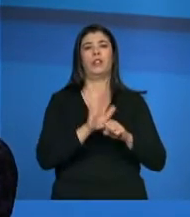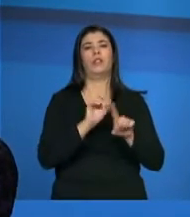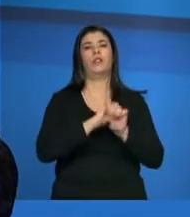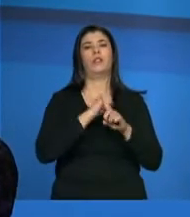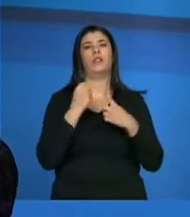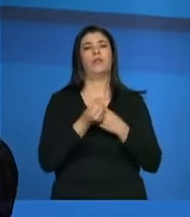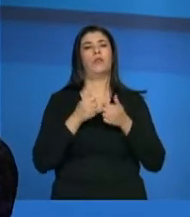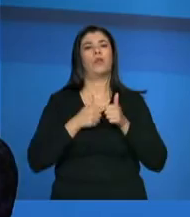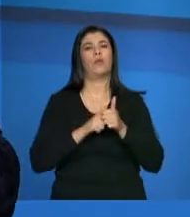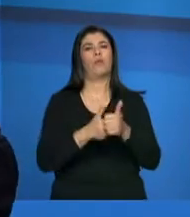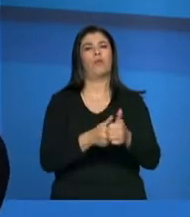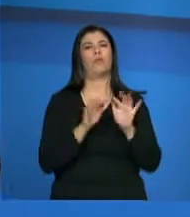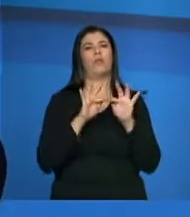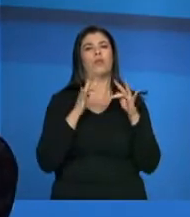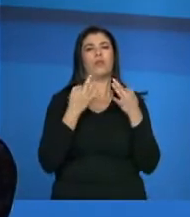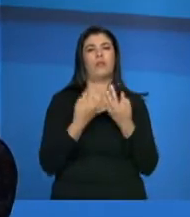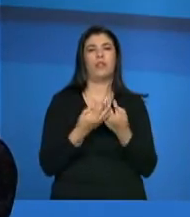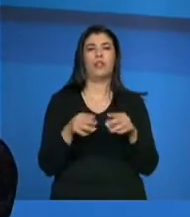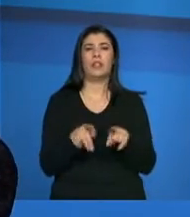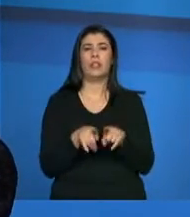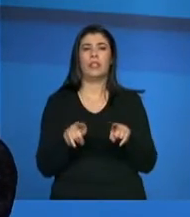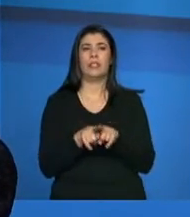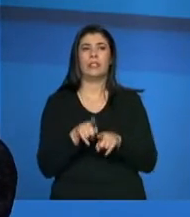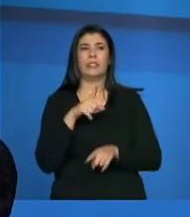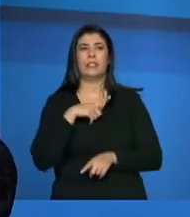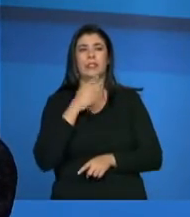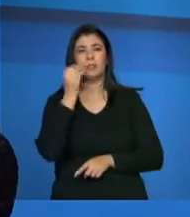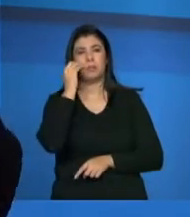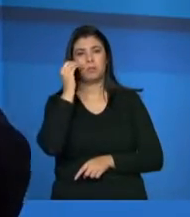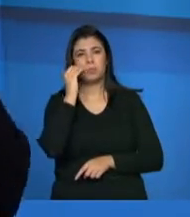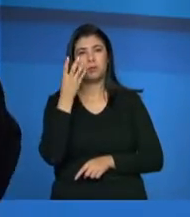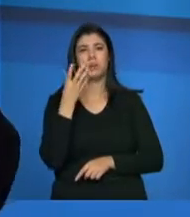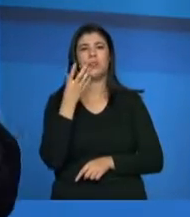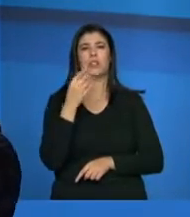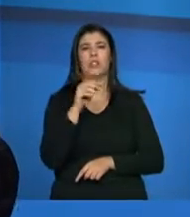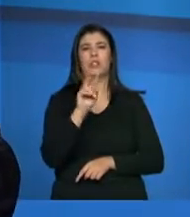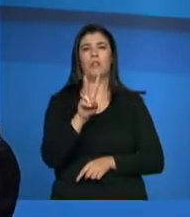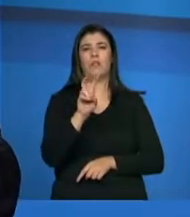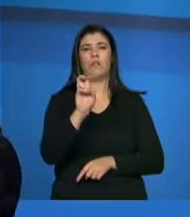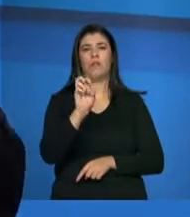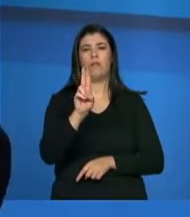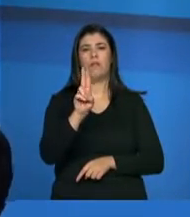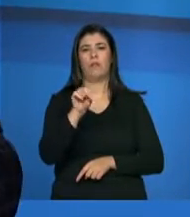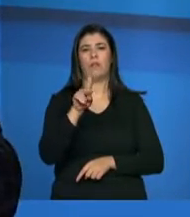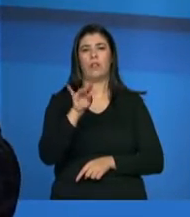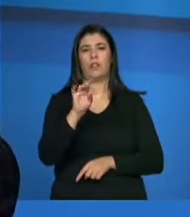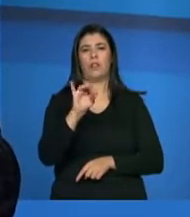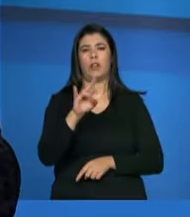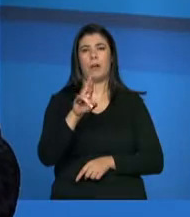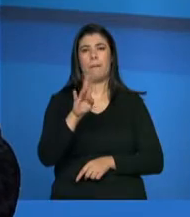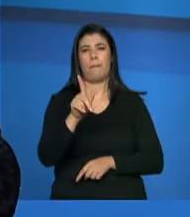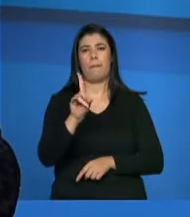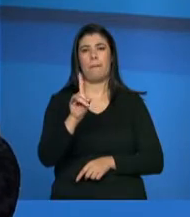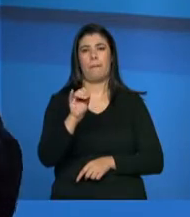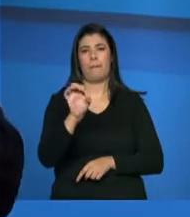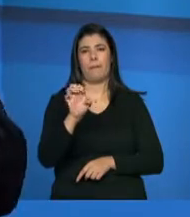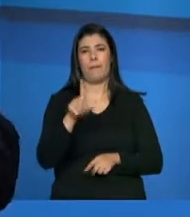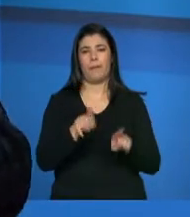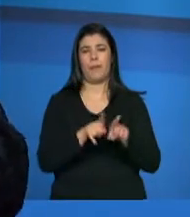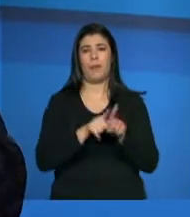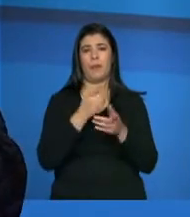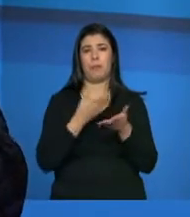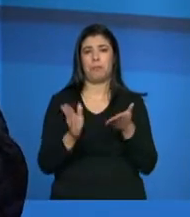acompanhamento das famílias, né? Que estão em situação de vulnerabilidade, também vai olhar para o cadastro, também vai ver as informações,